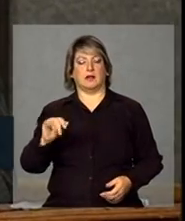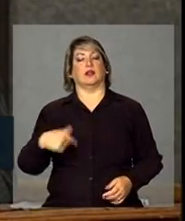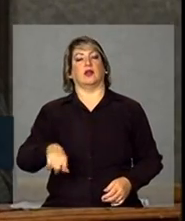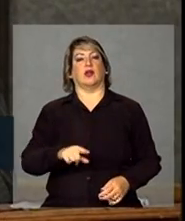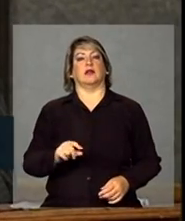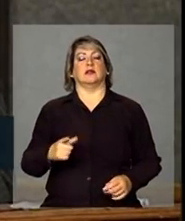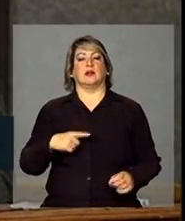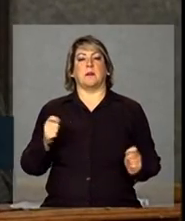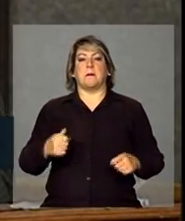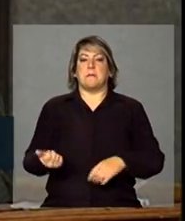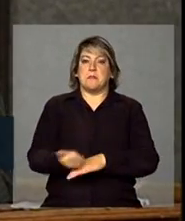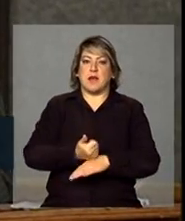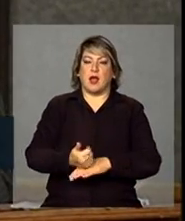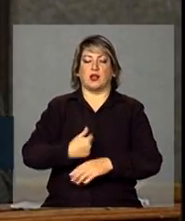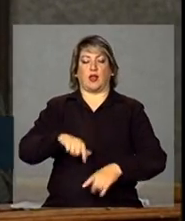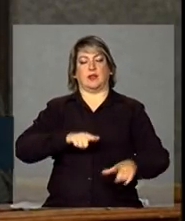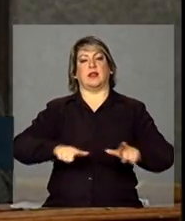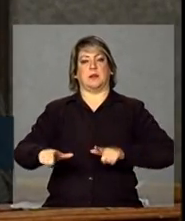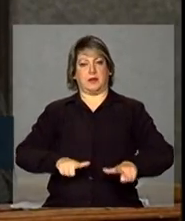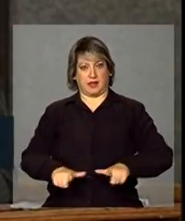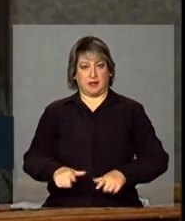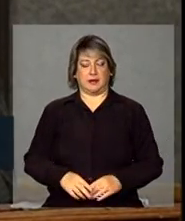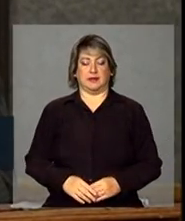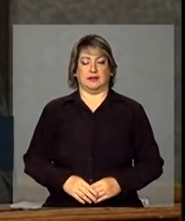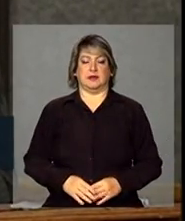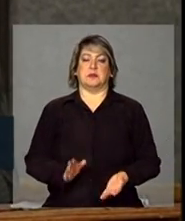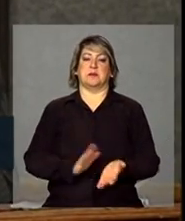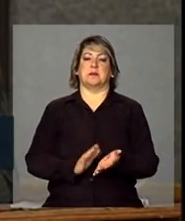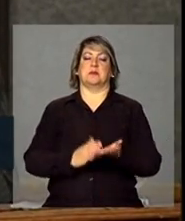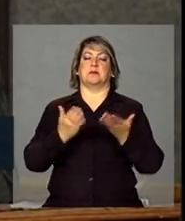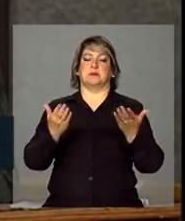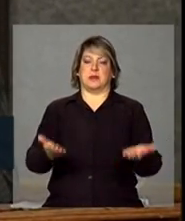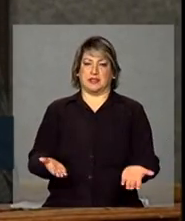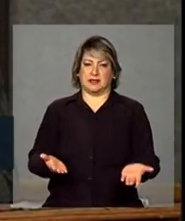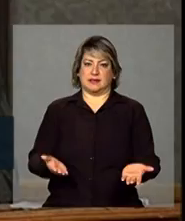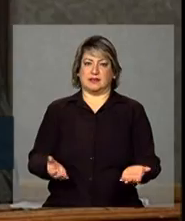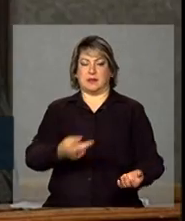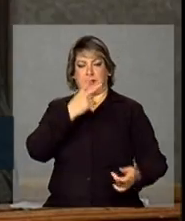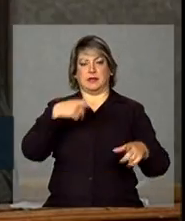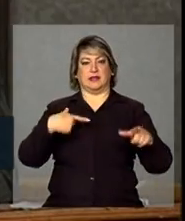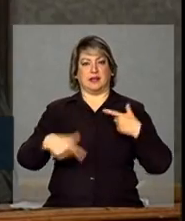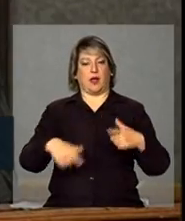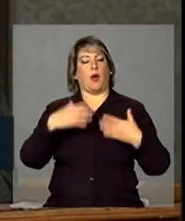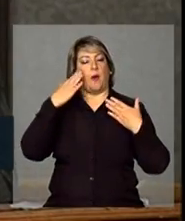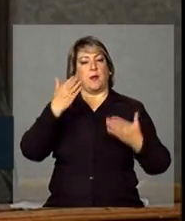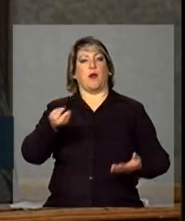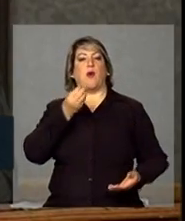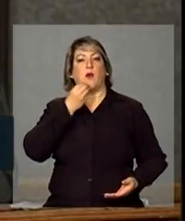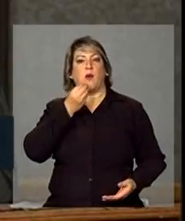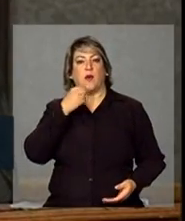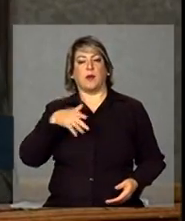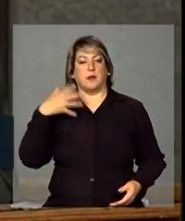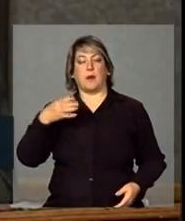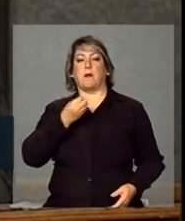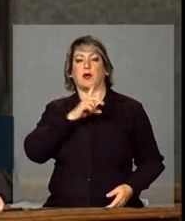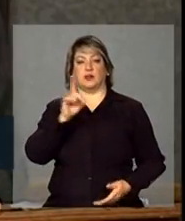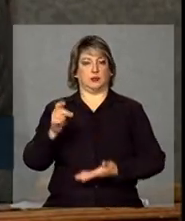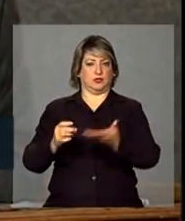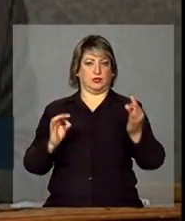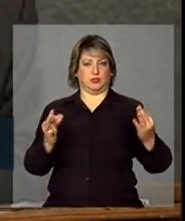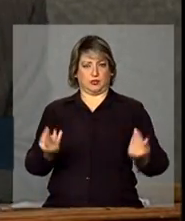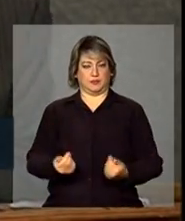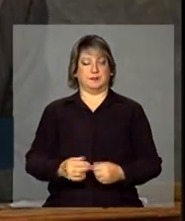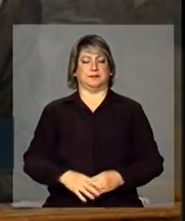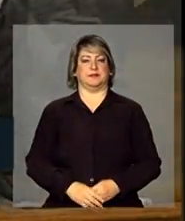sermos mais eficientes na nossa missão. Parabéns ao pessoal que trabalhou, obrigado pela oportunidade e um bom dia a todos.